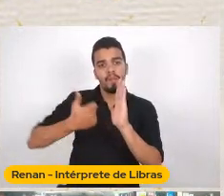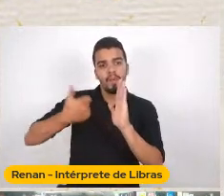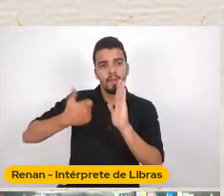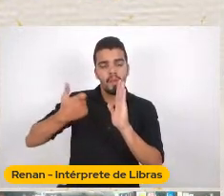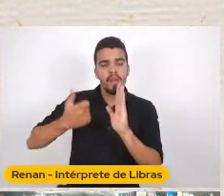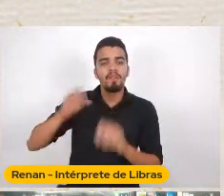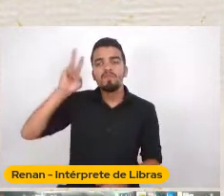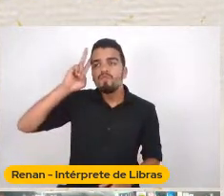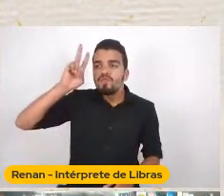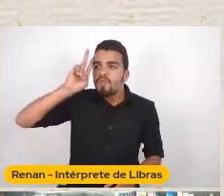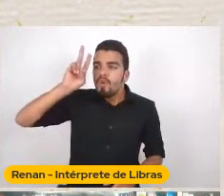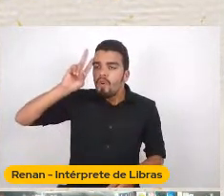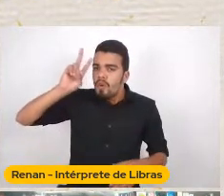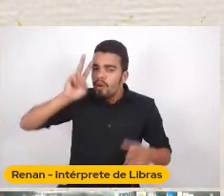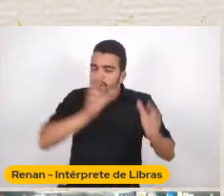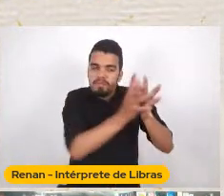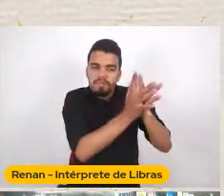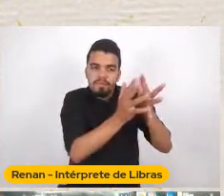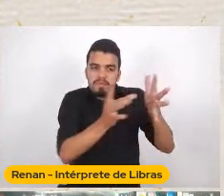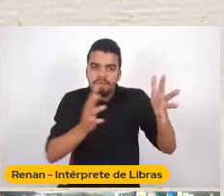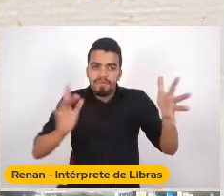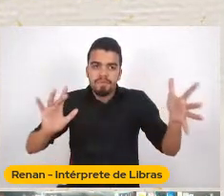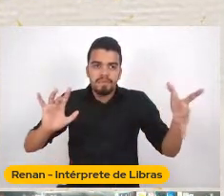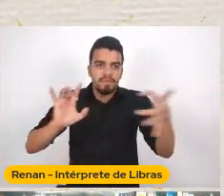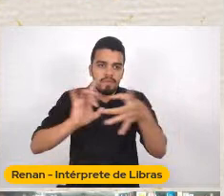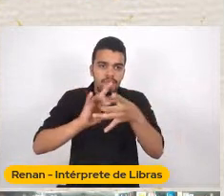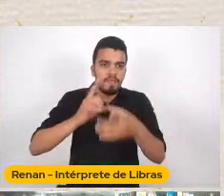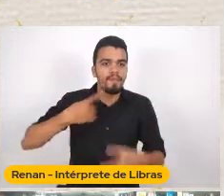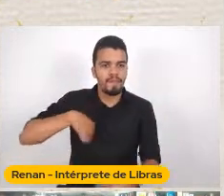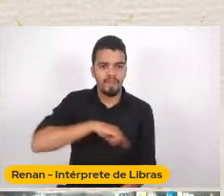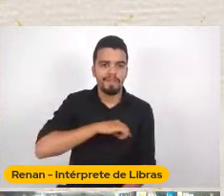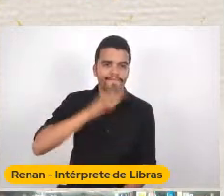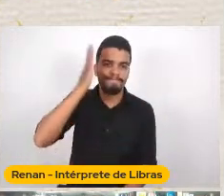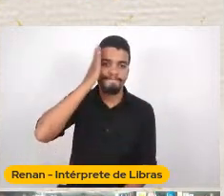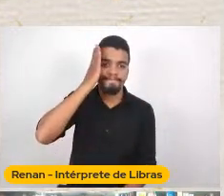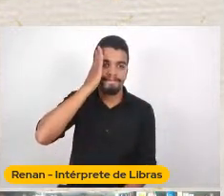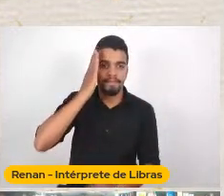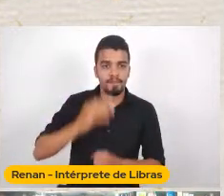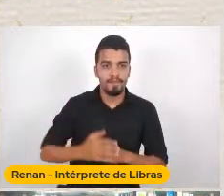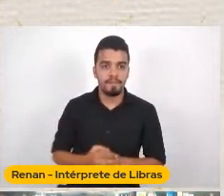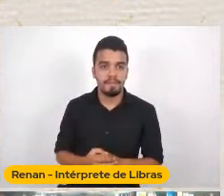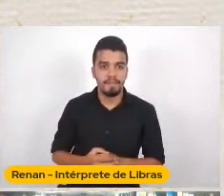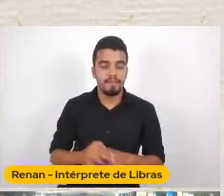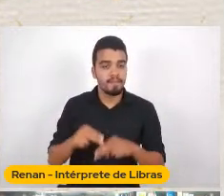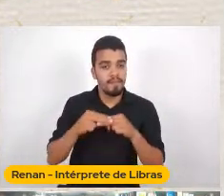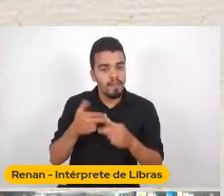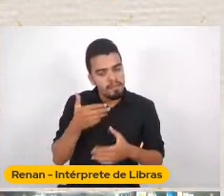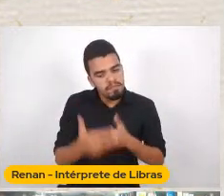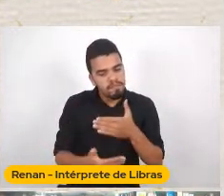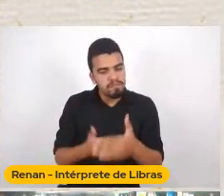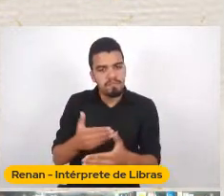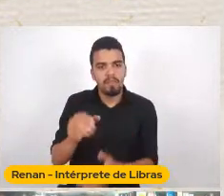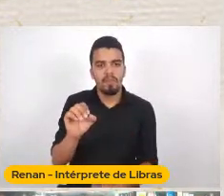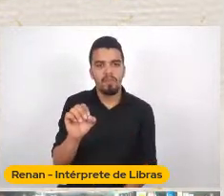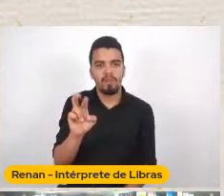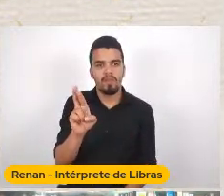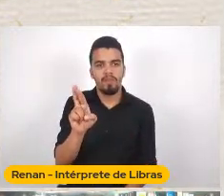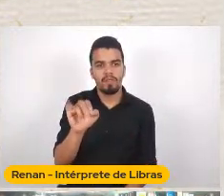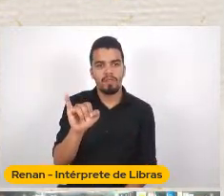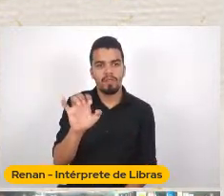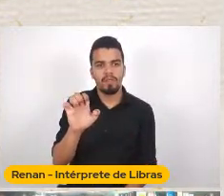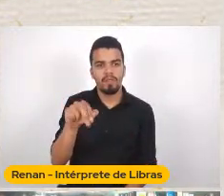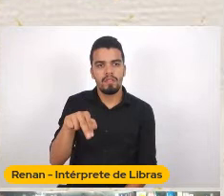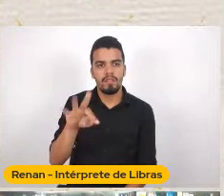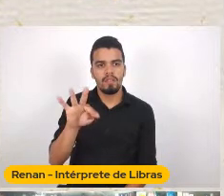Que ele deixa Mais ou menos Claro isso E esse processo De orientalização Feito pela Europa Ele se pautou nisso